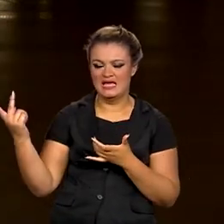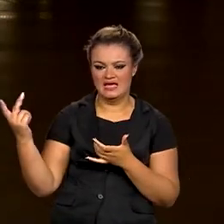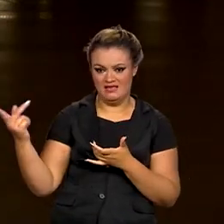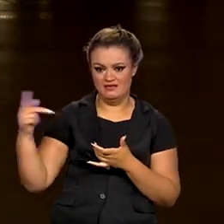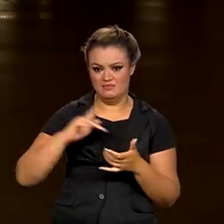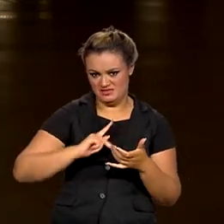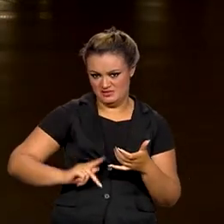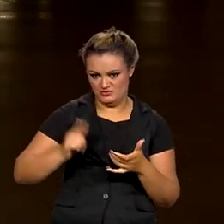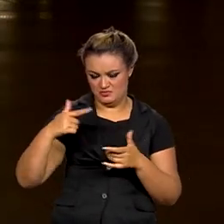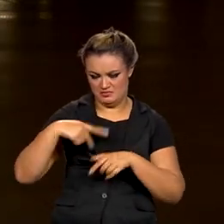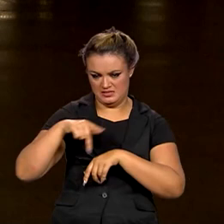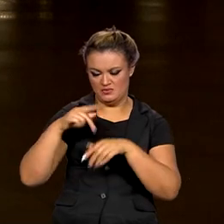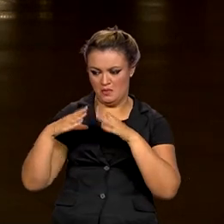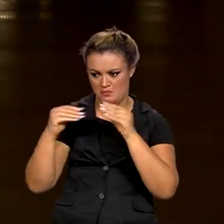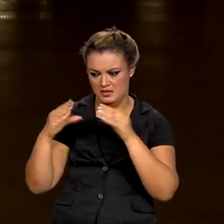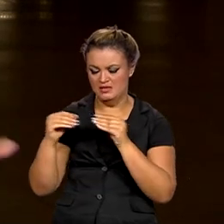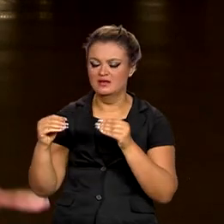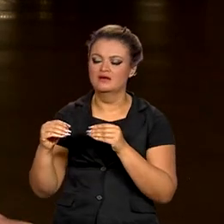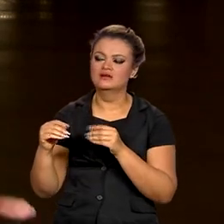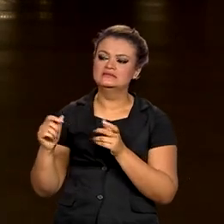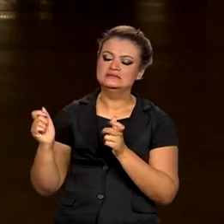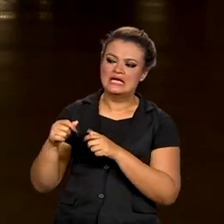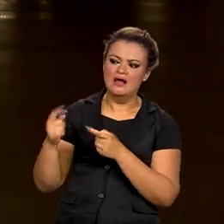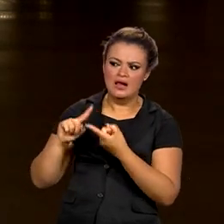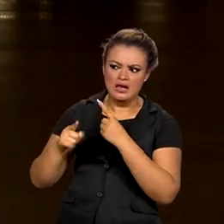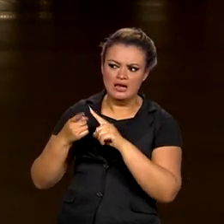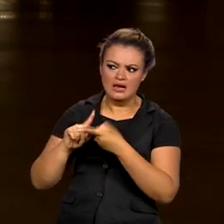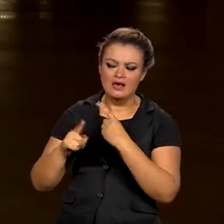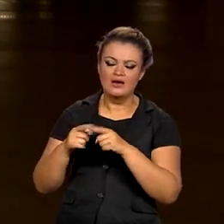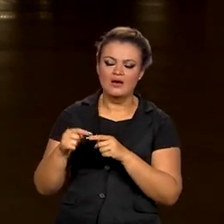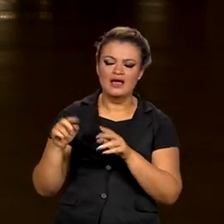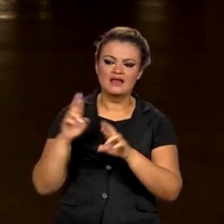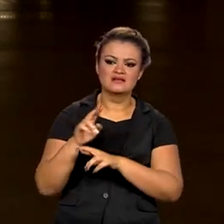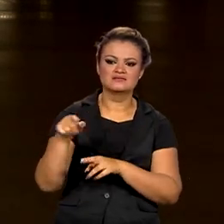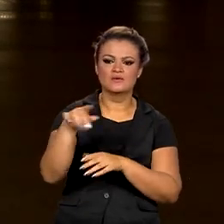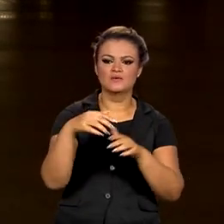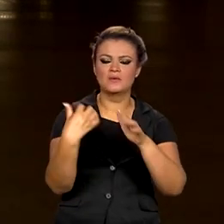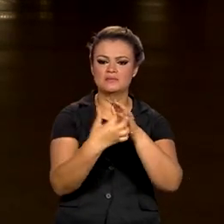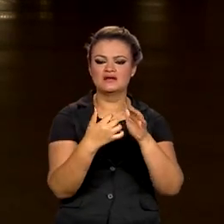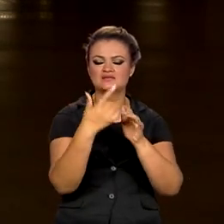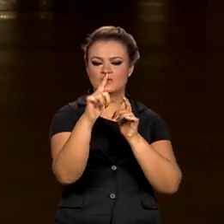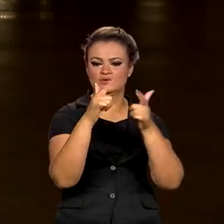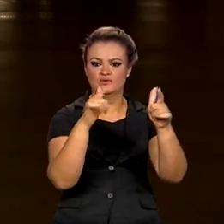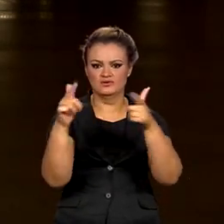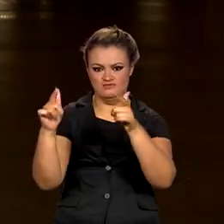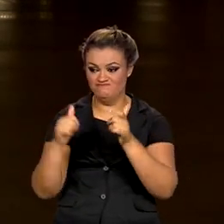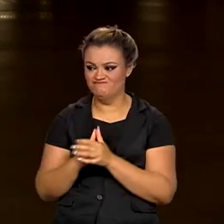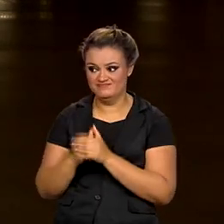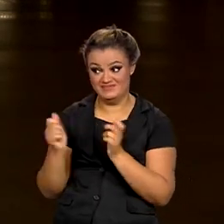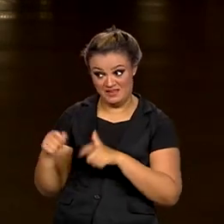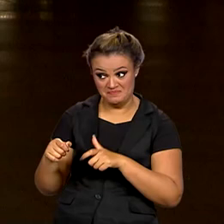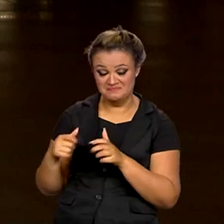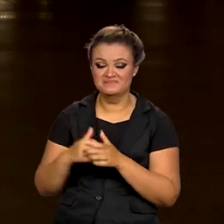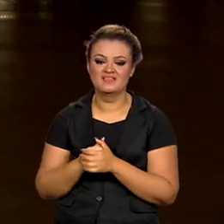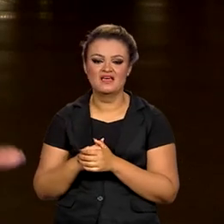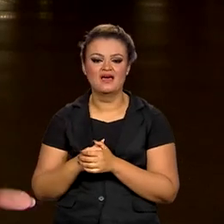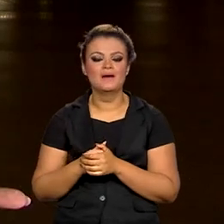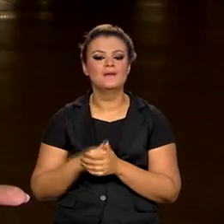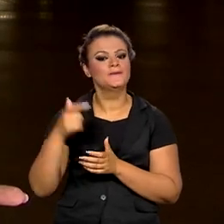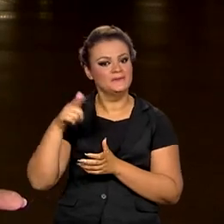oportunidade de negócios entre a brasileira Embraer e empresas do setor aeroespacial romeno. O presidente